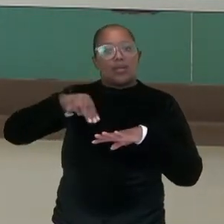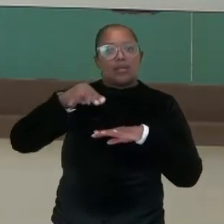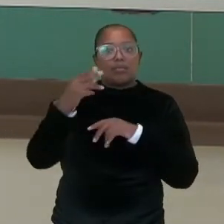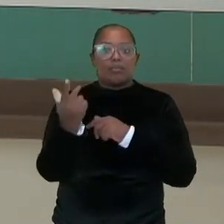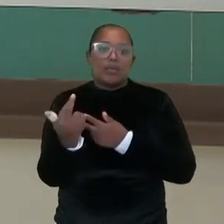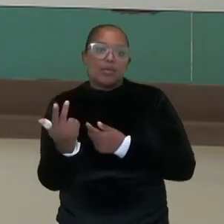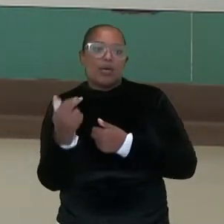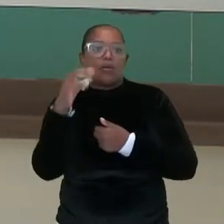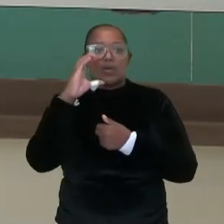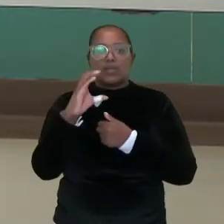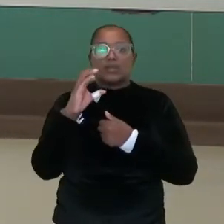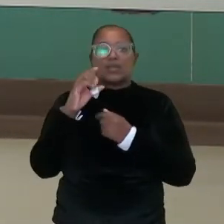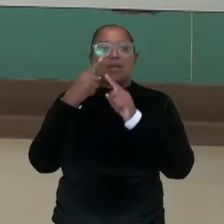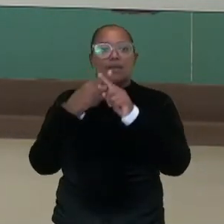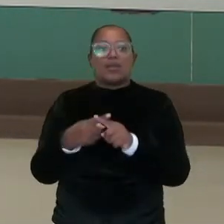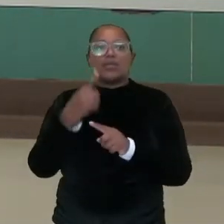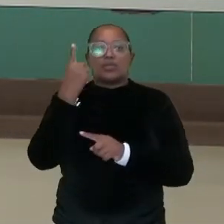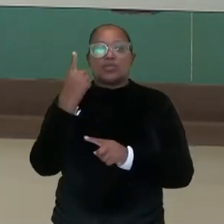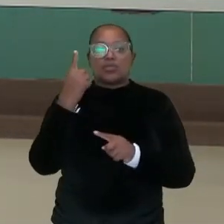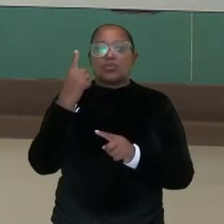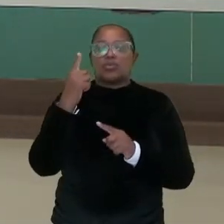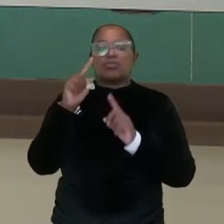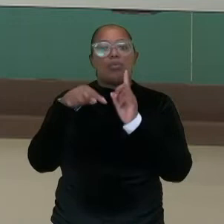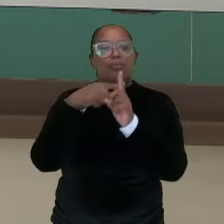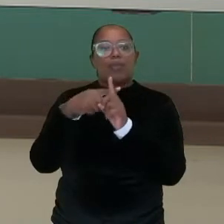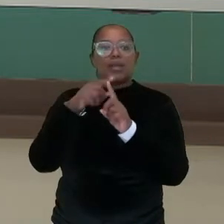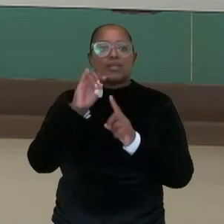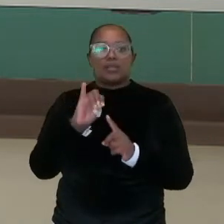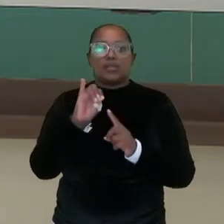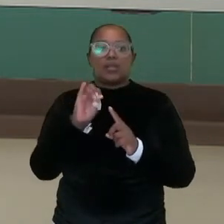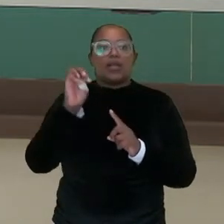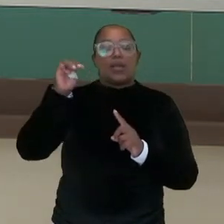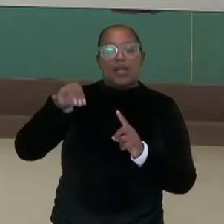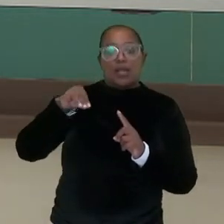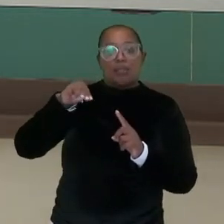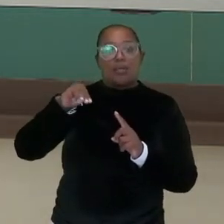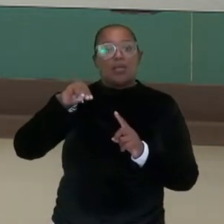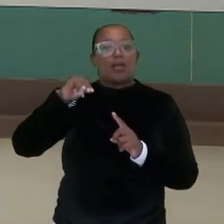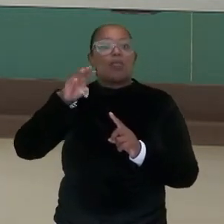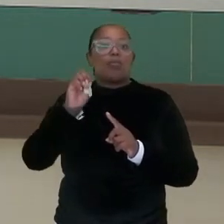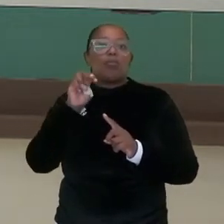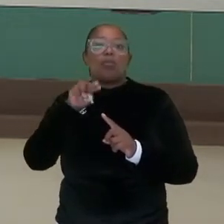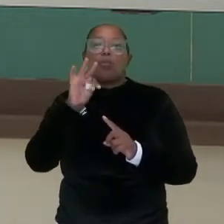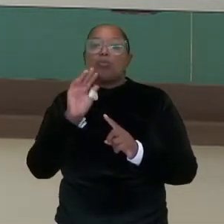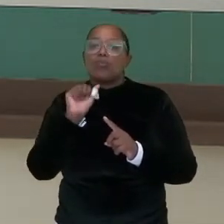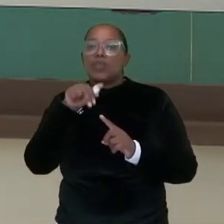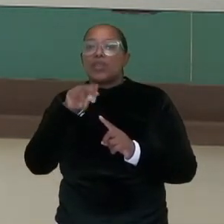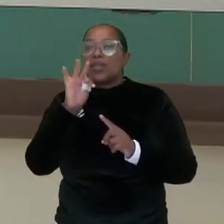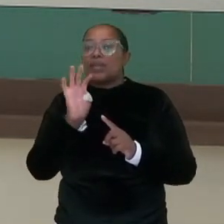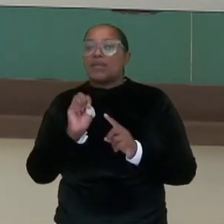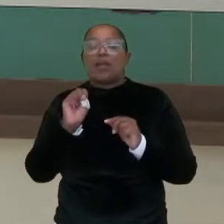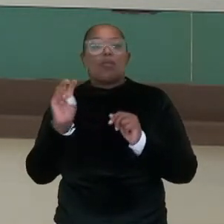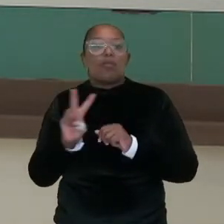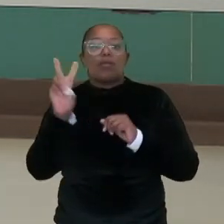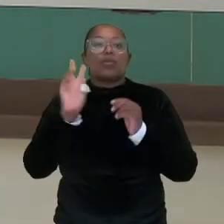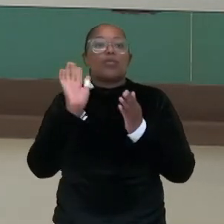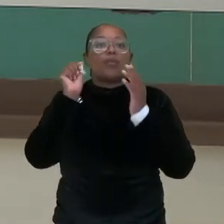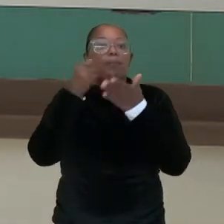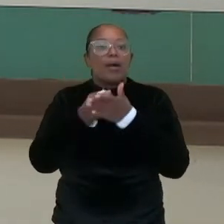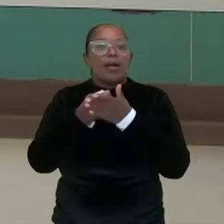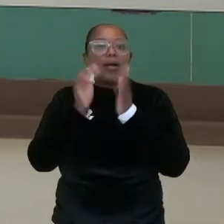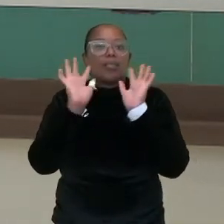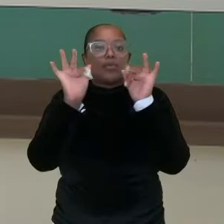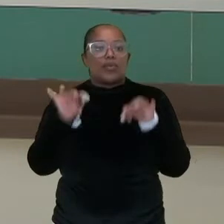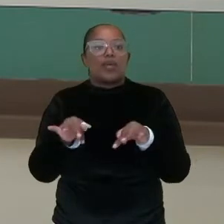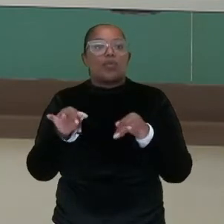elevado na T. O significa isso? M é o montante. O valor que eu vou pagar no final, correto? C